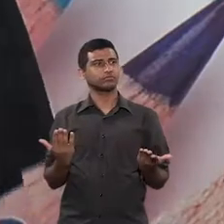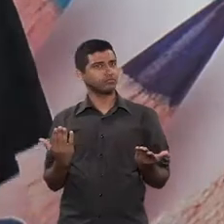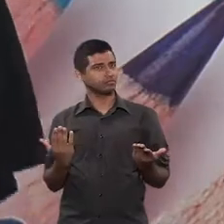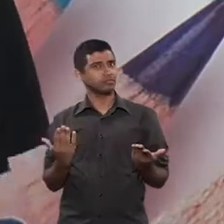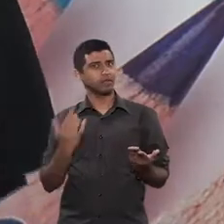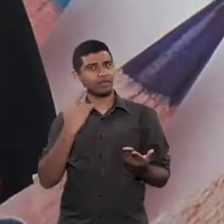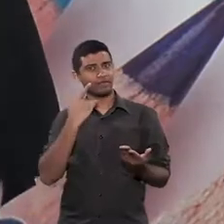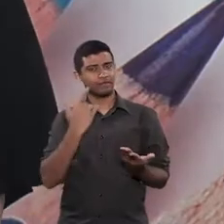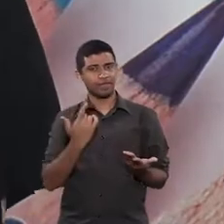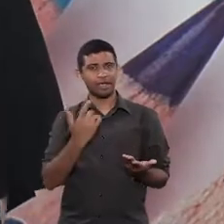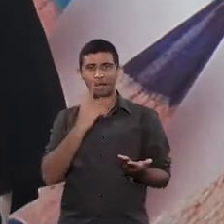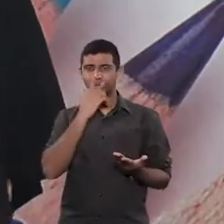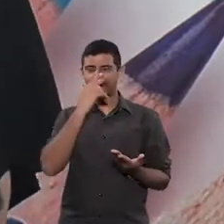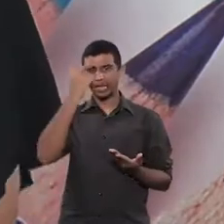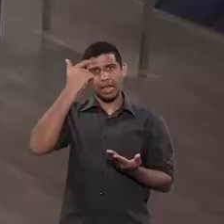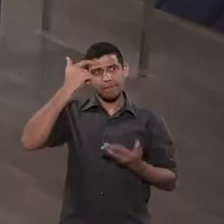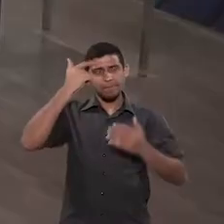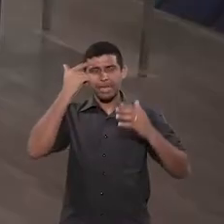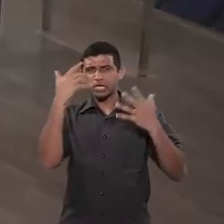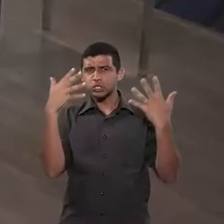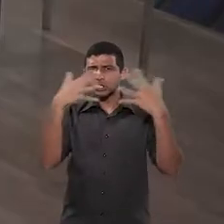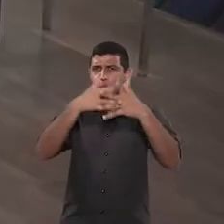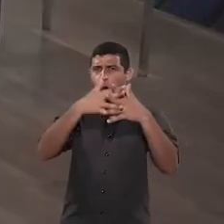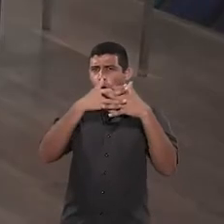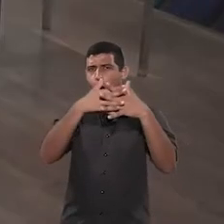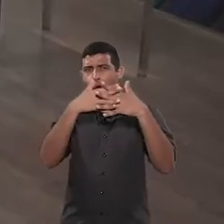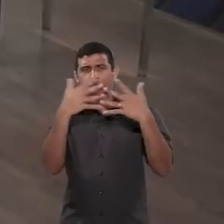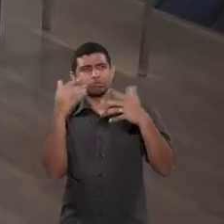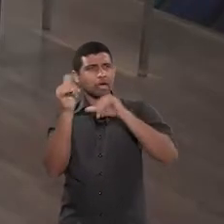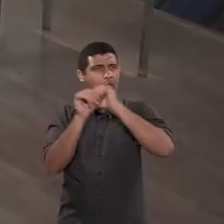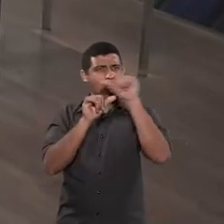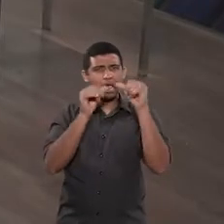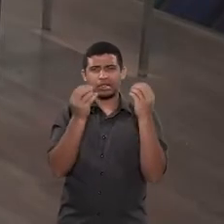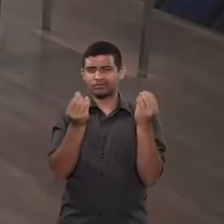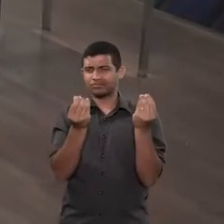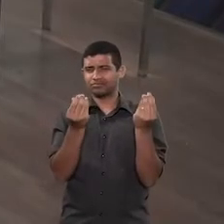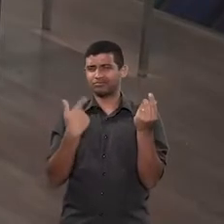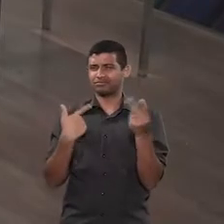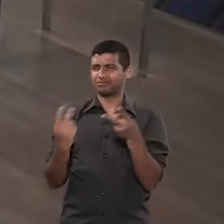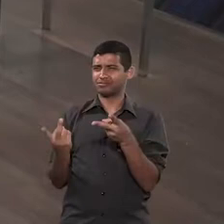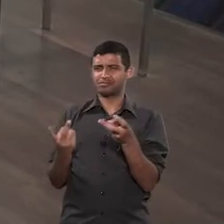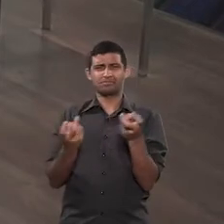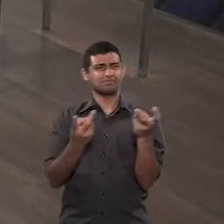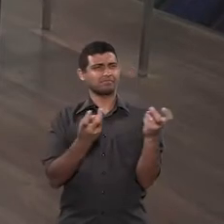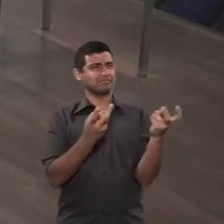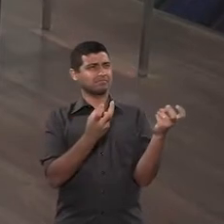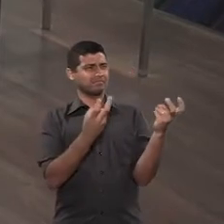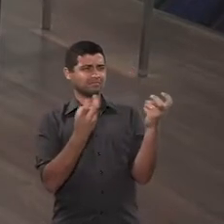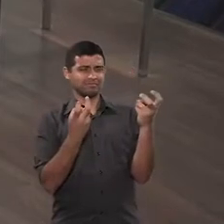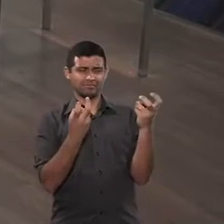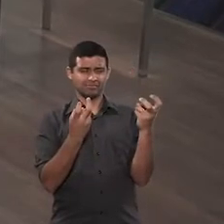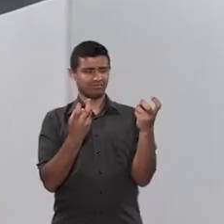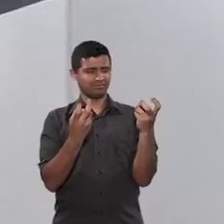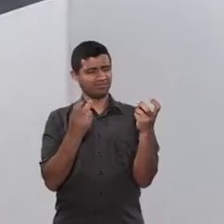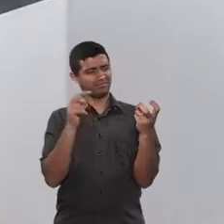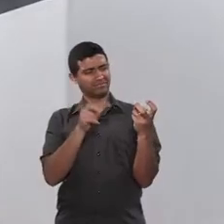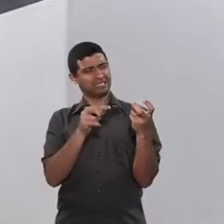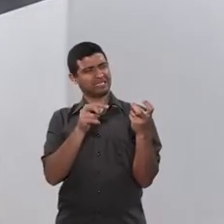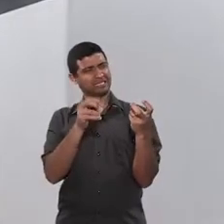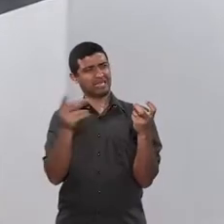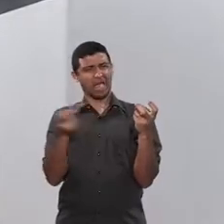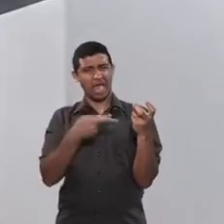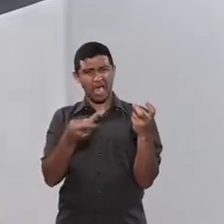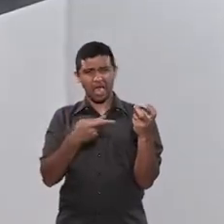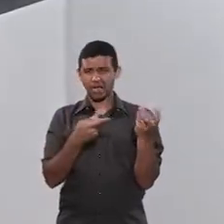E aí você se cria, vamos dizer assim, né? A perceber a própria percepção como algo que não é muito